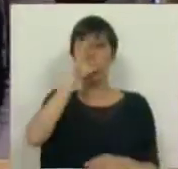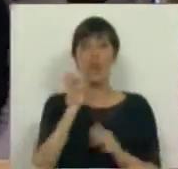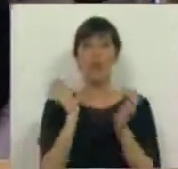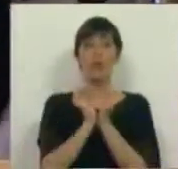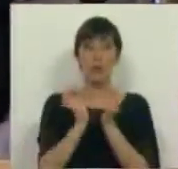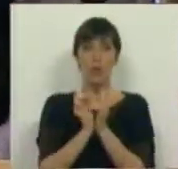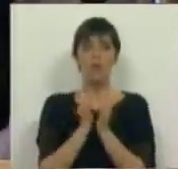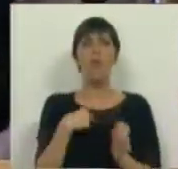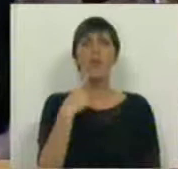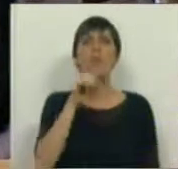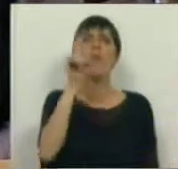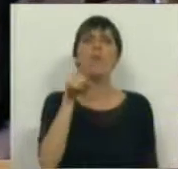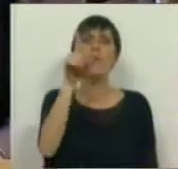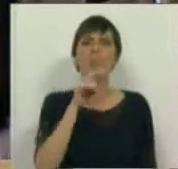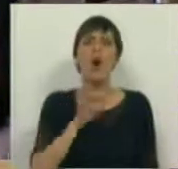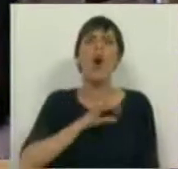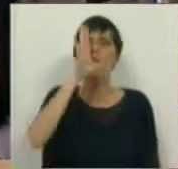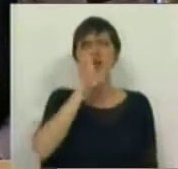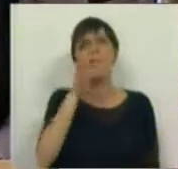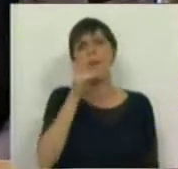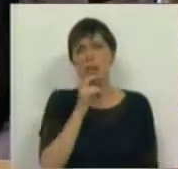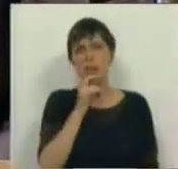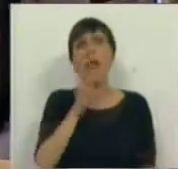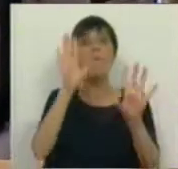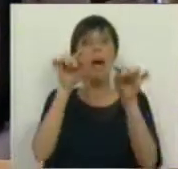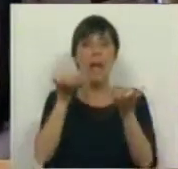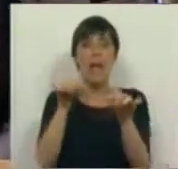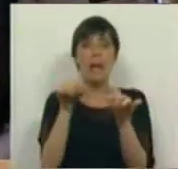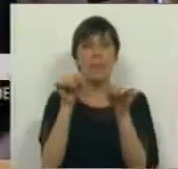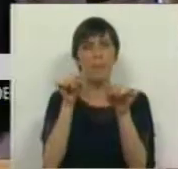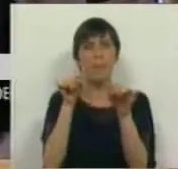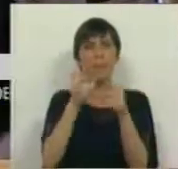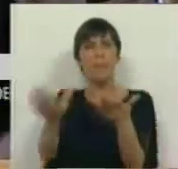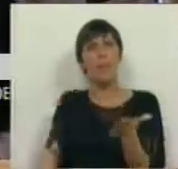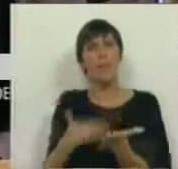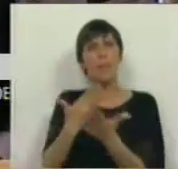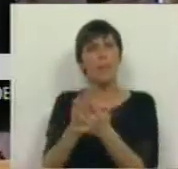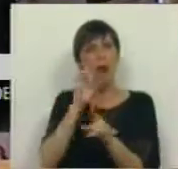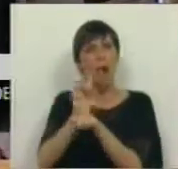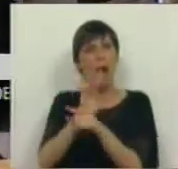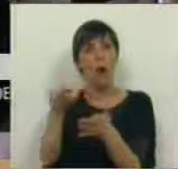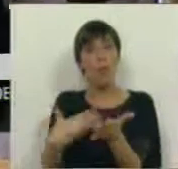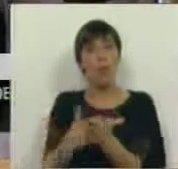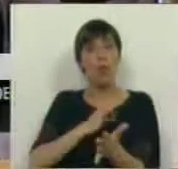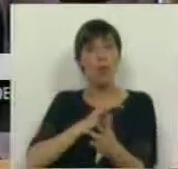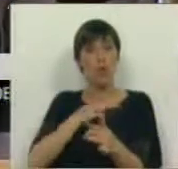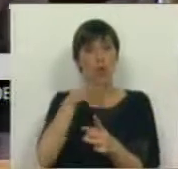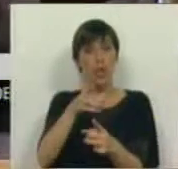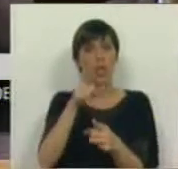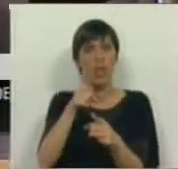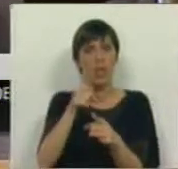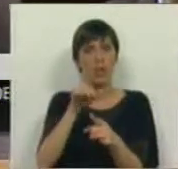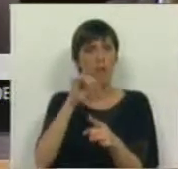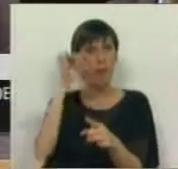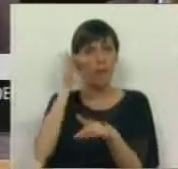Segurança Social. Eu pergunto-lhe o seguinte, ó Sr. Ministro, mas essas propostas que o Sr. equivocou, isso